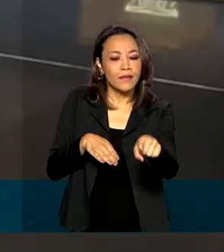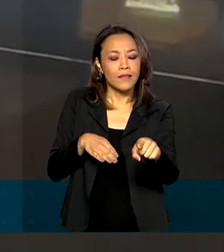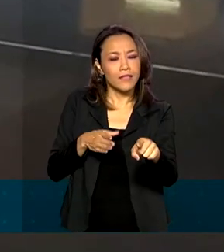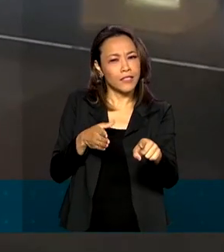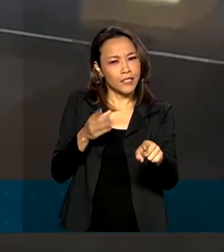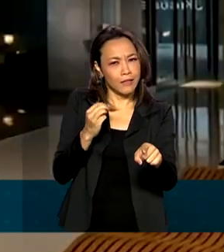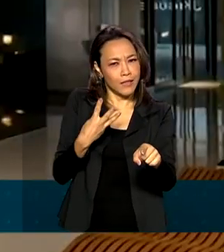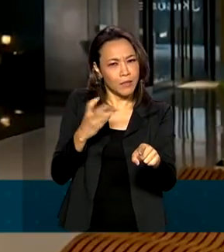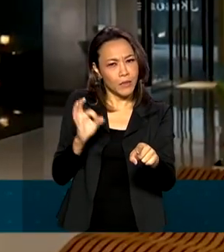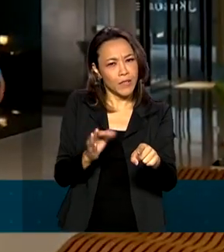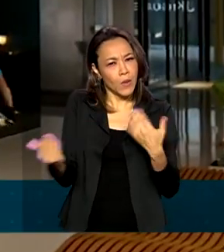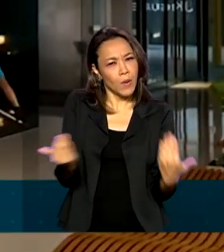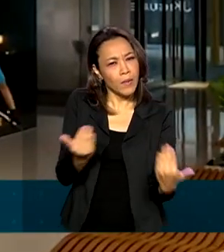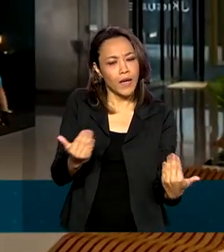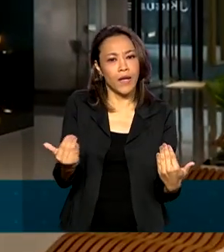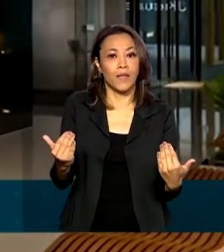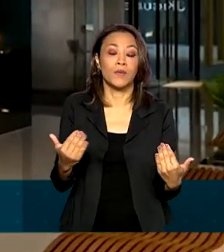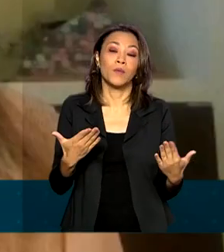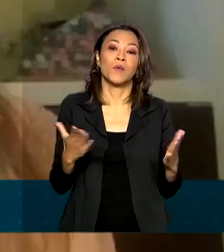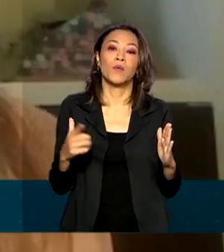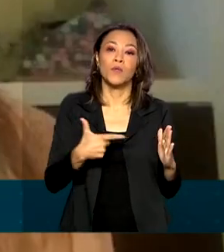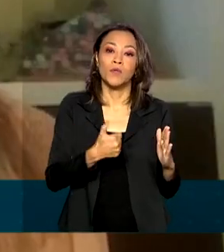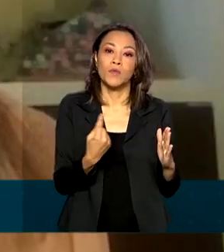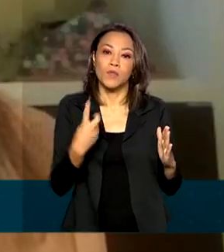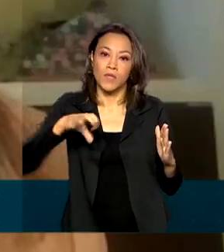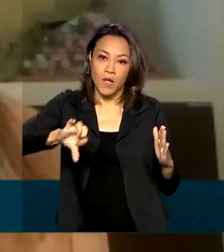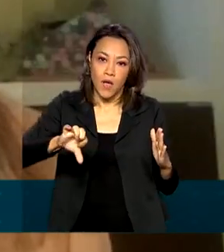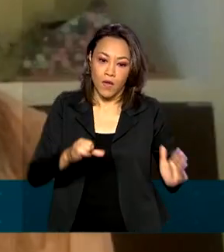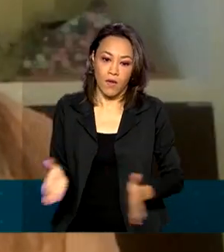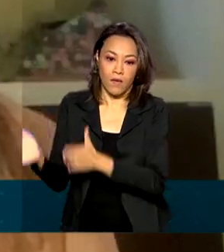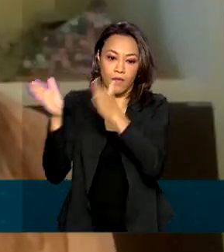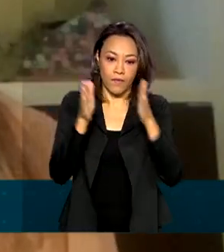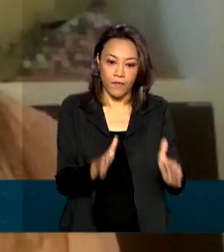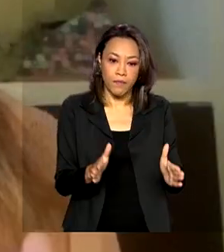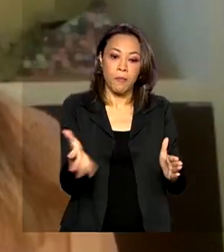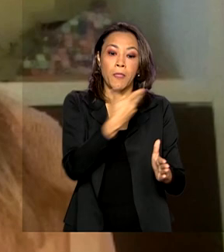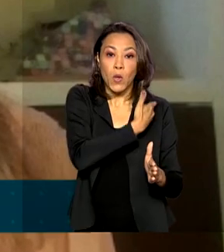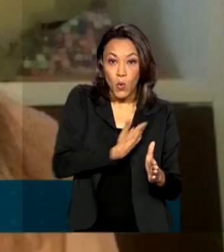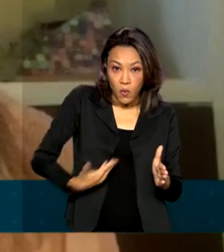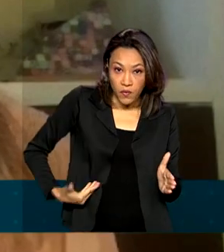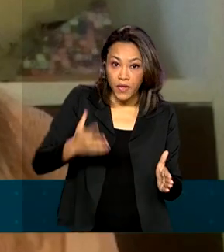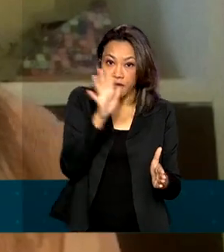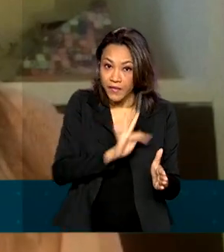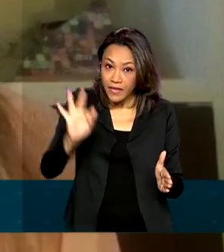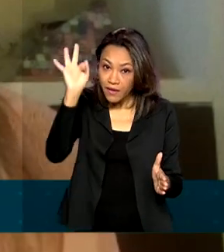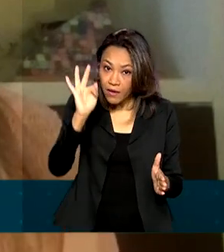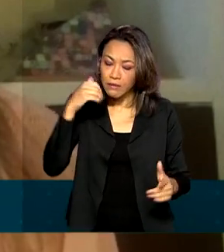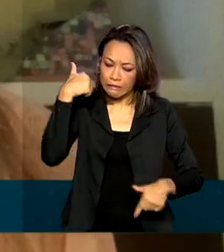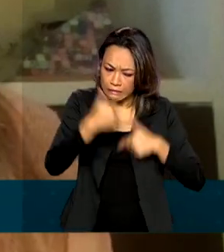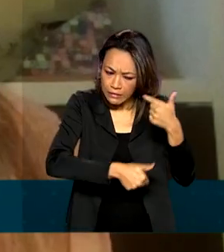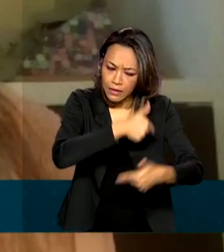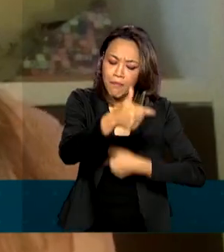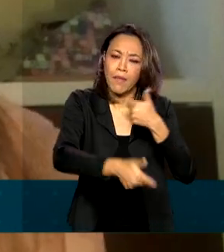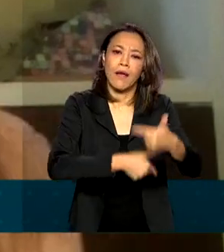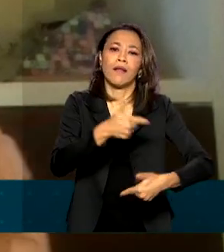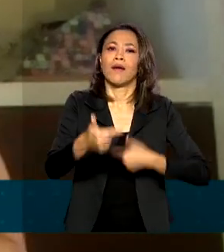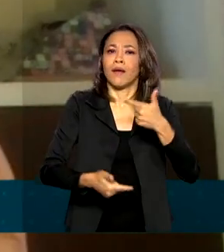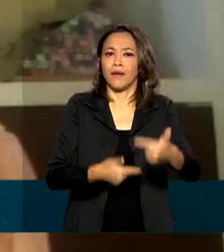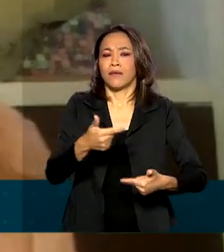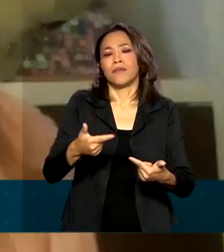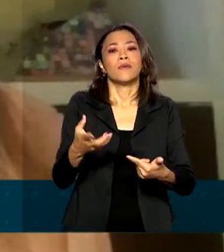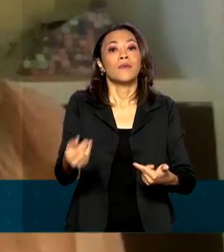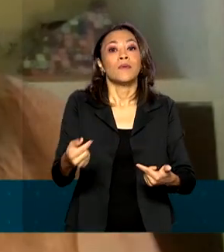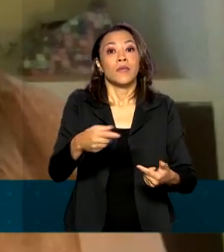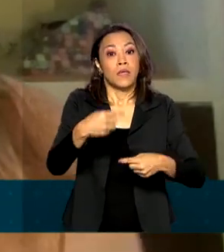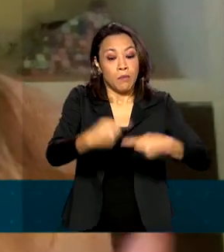comparado com 2019. O governo federal tem trabalhado em políticas públicas que visam